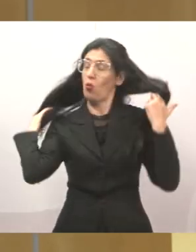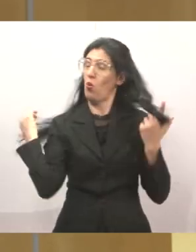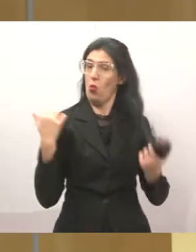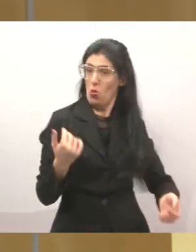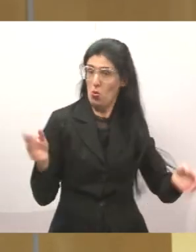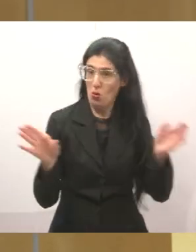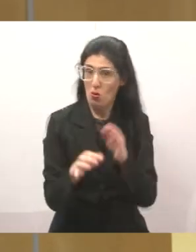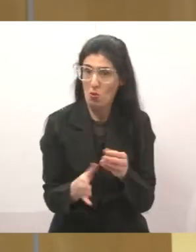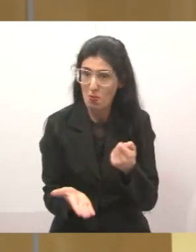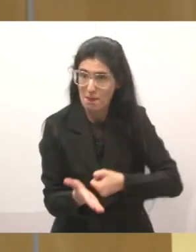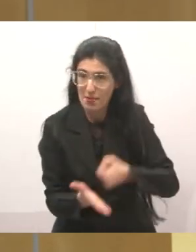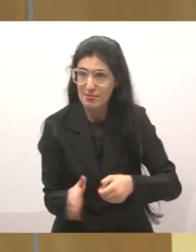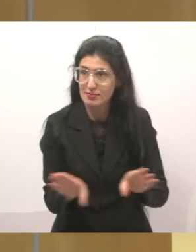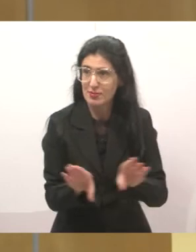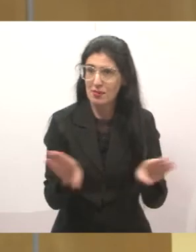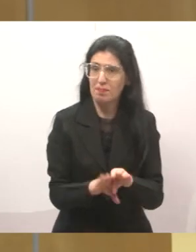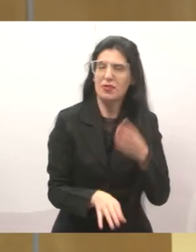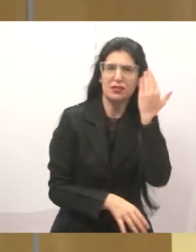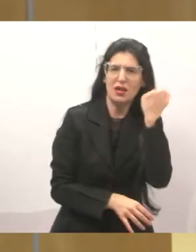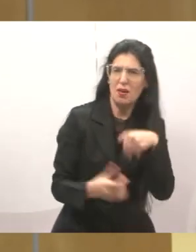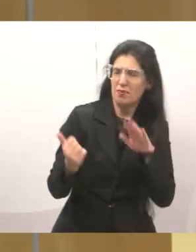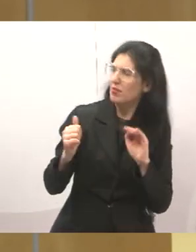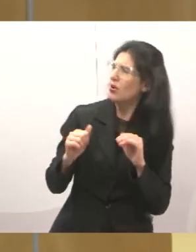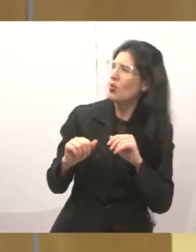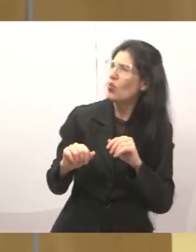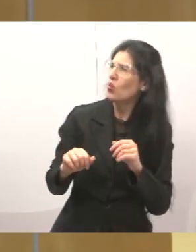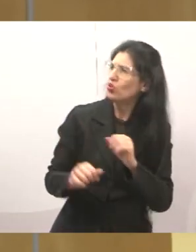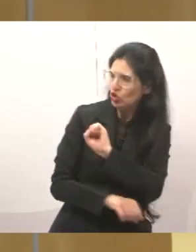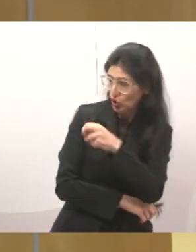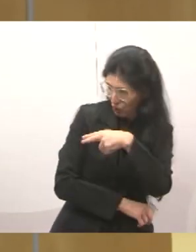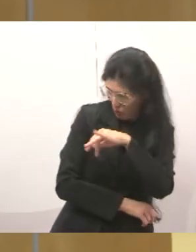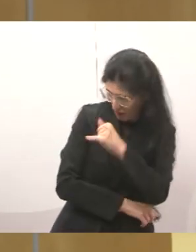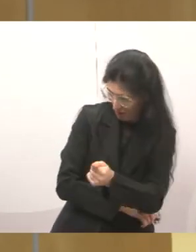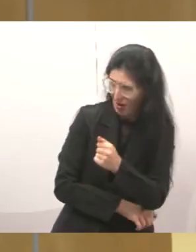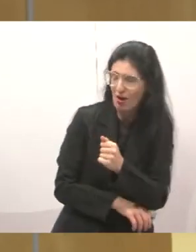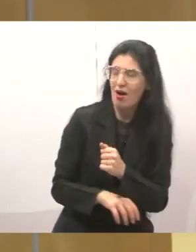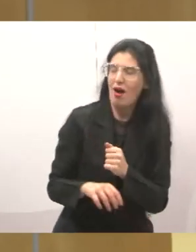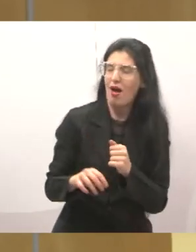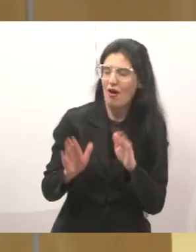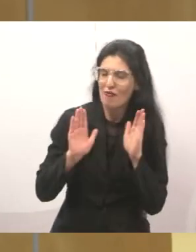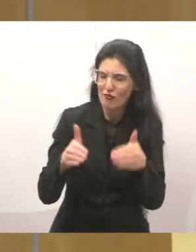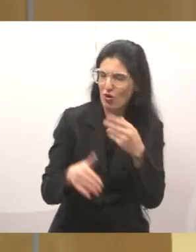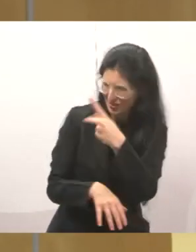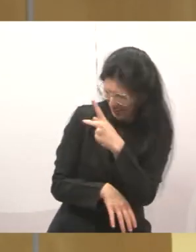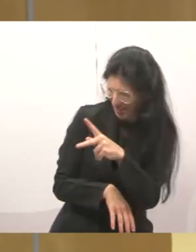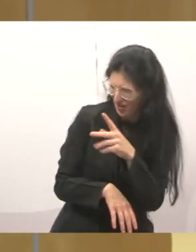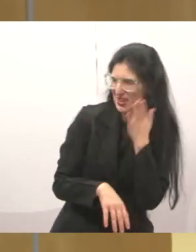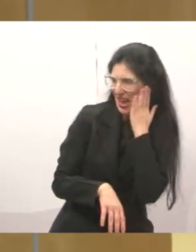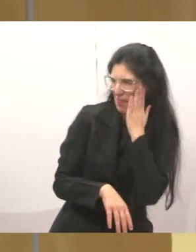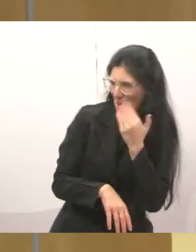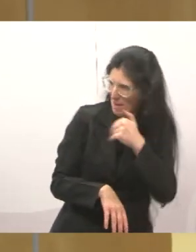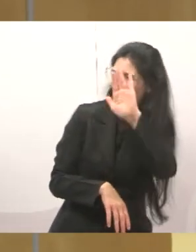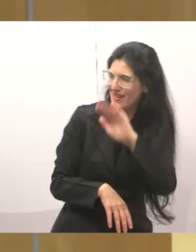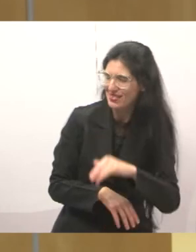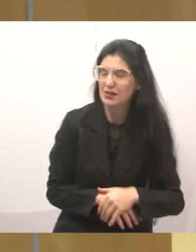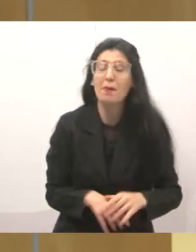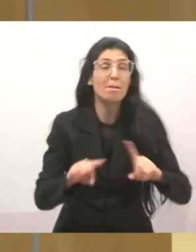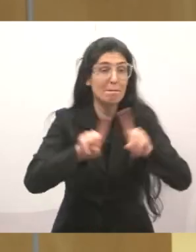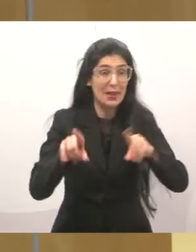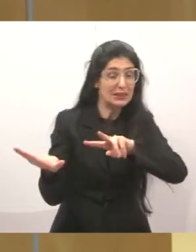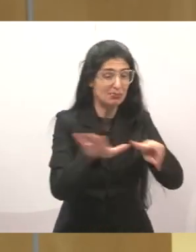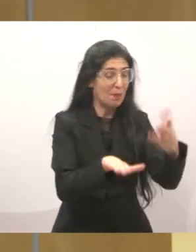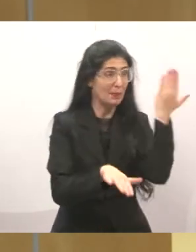da área da vereadora Sônia, mas a semana passada teve uma família que me